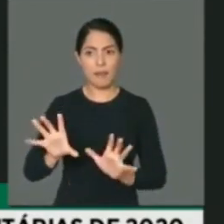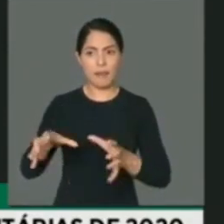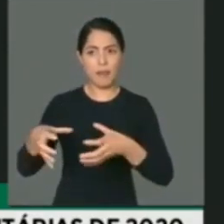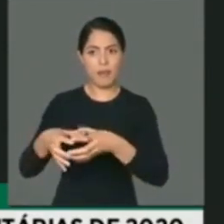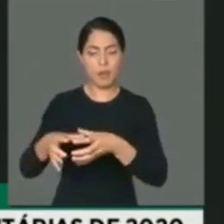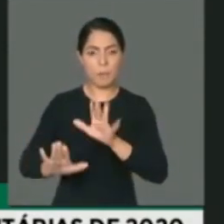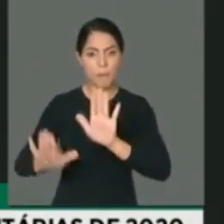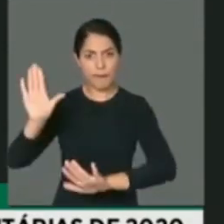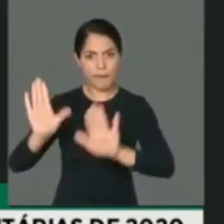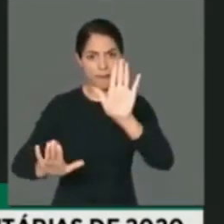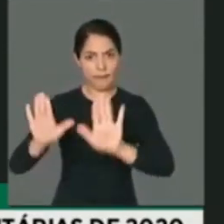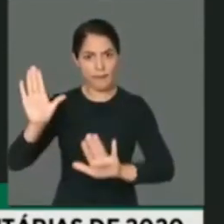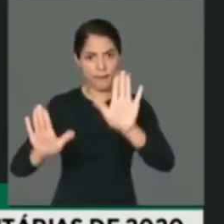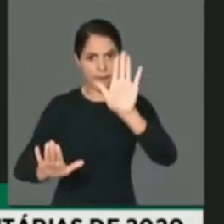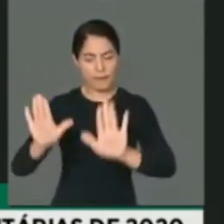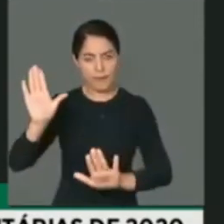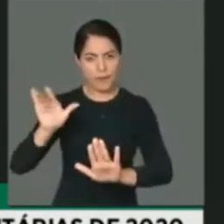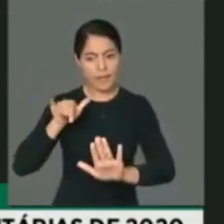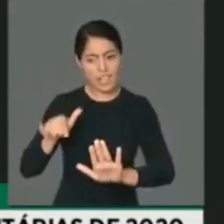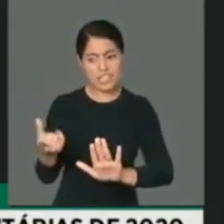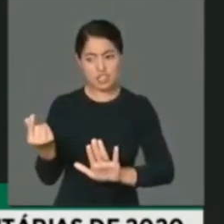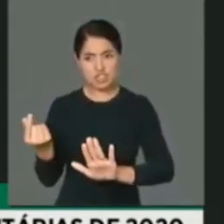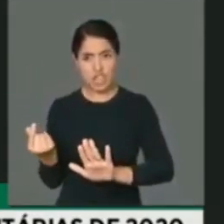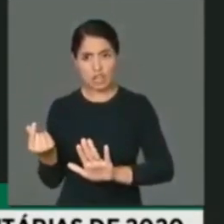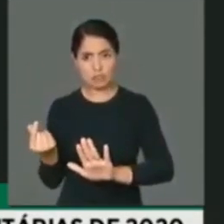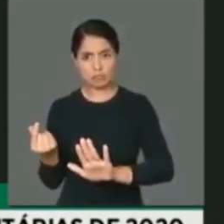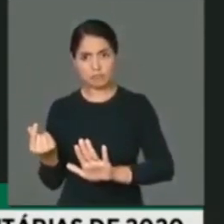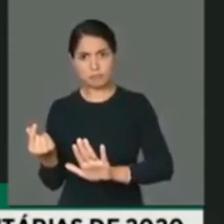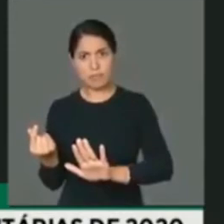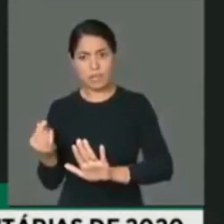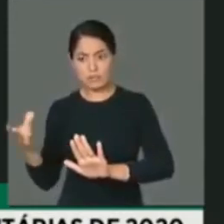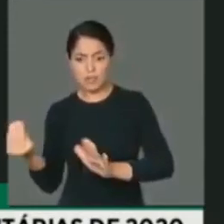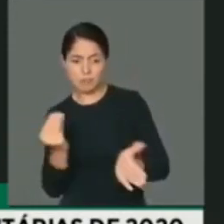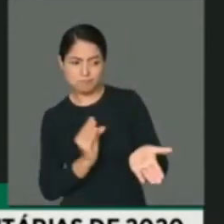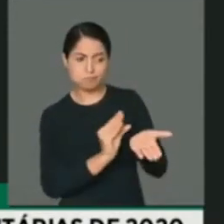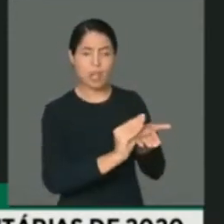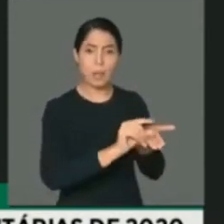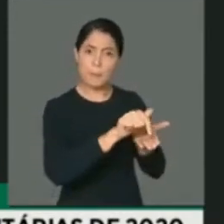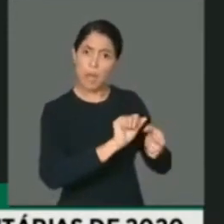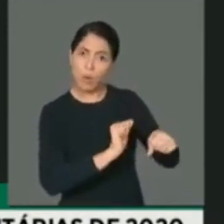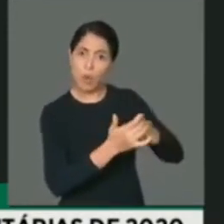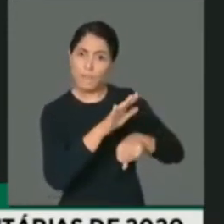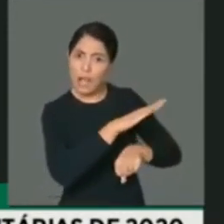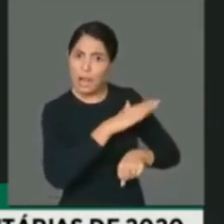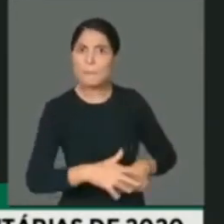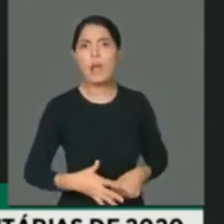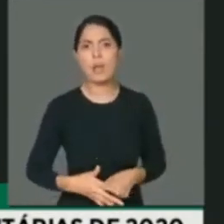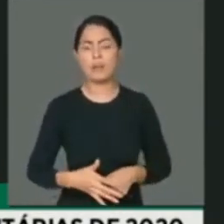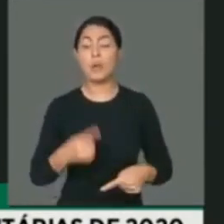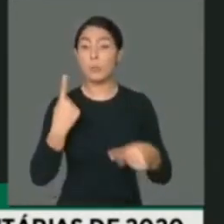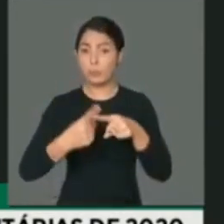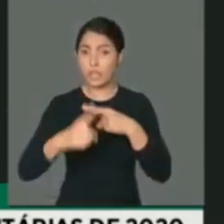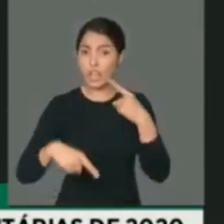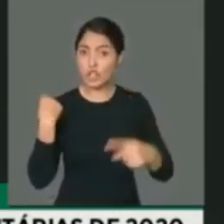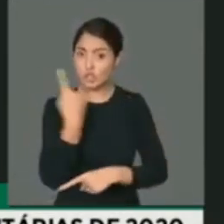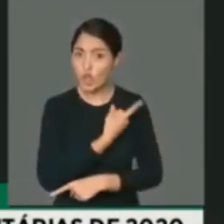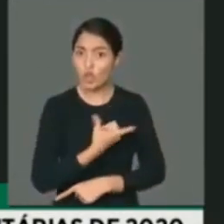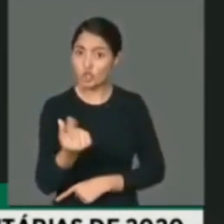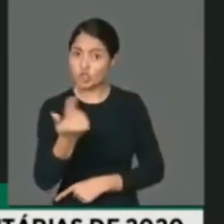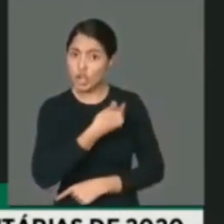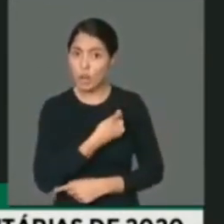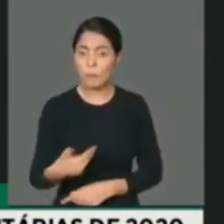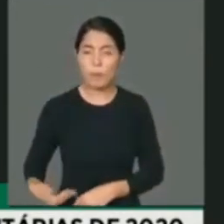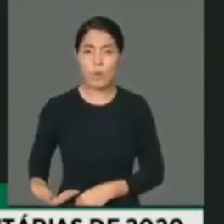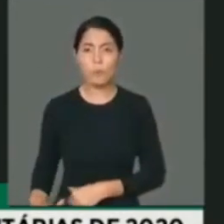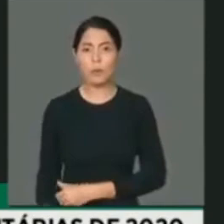população de forma esmagadora, majoritária, é a favor de que nossos recursos, recursos públicos, não